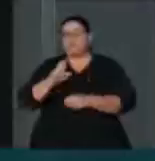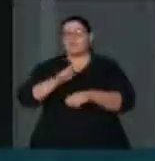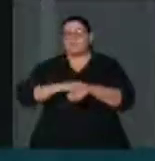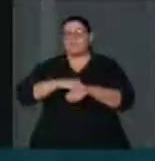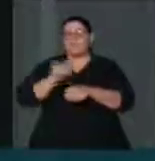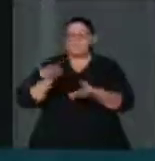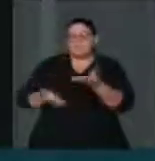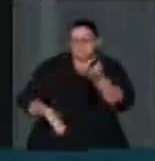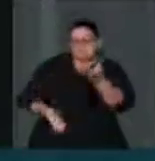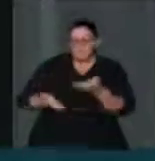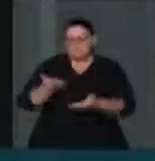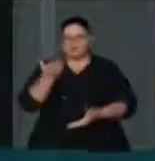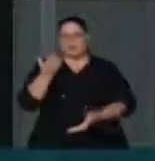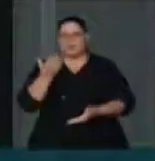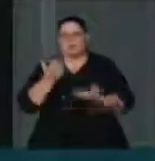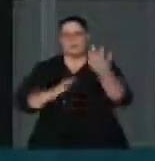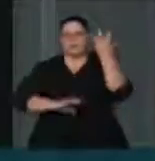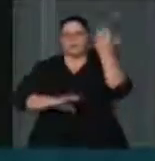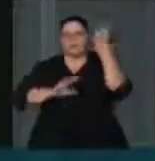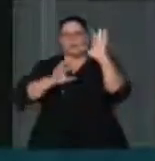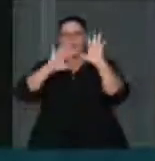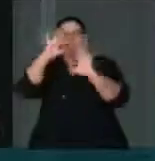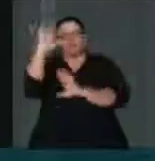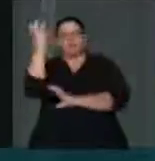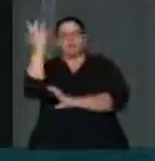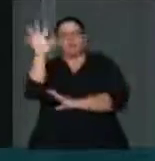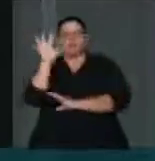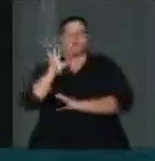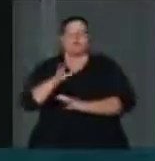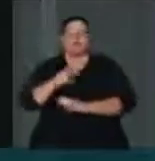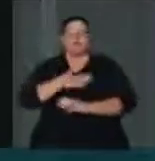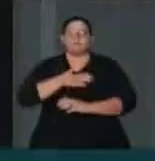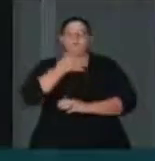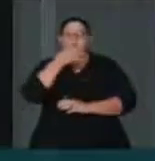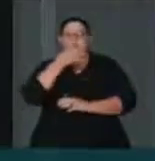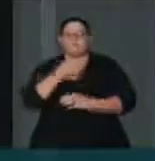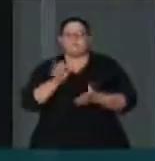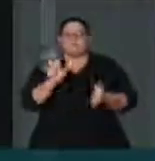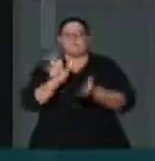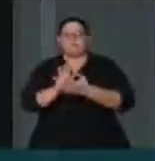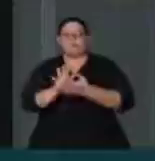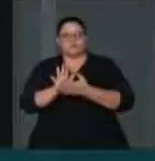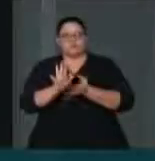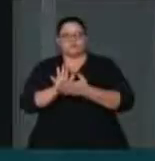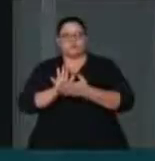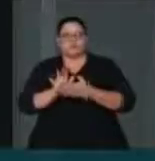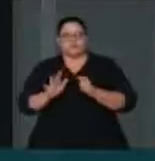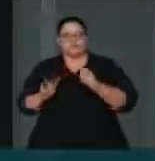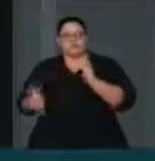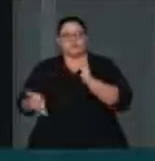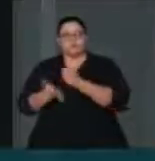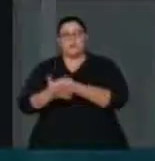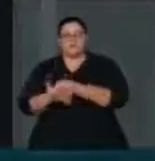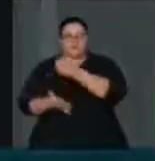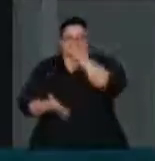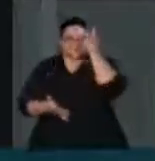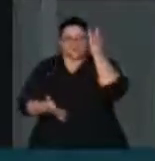ambiente equilibrado. Então, a nossa proposta, senhor ministro, e aos colegas parlamentares, é remunerar o produtor rural,